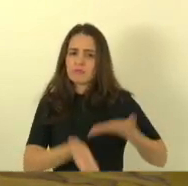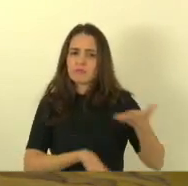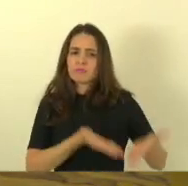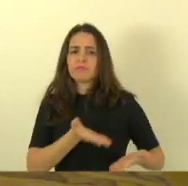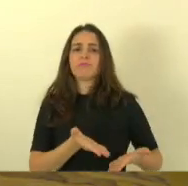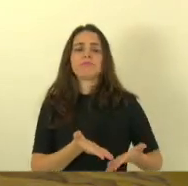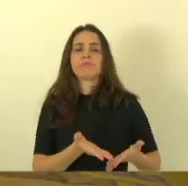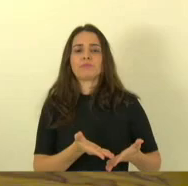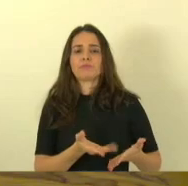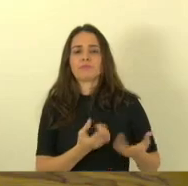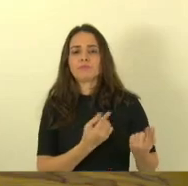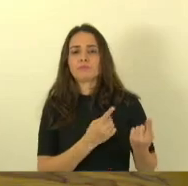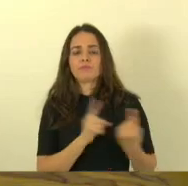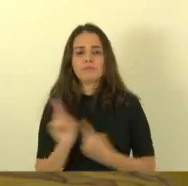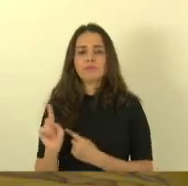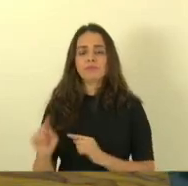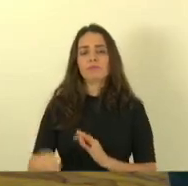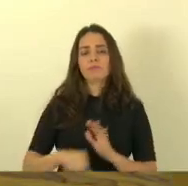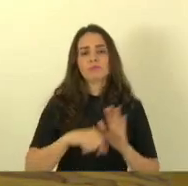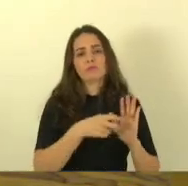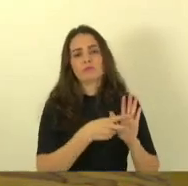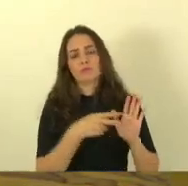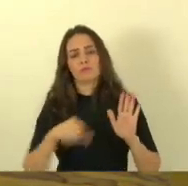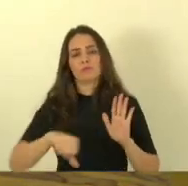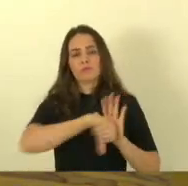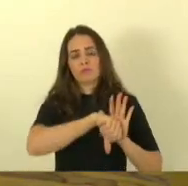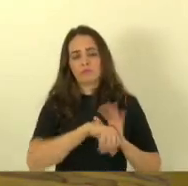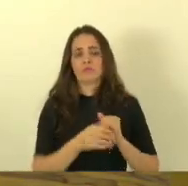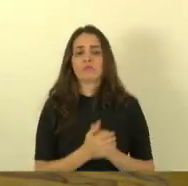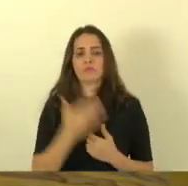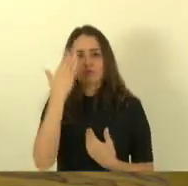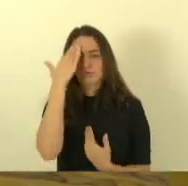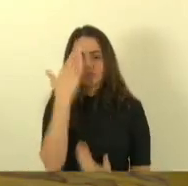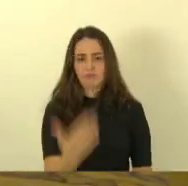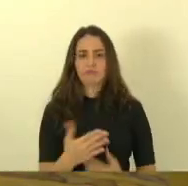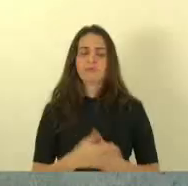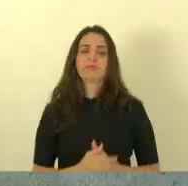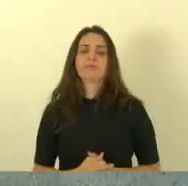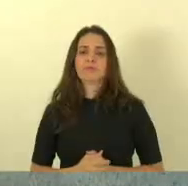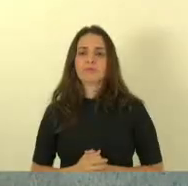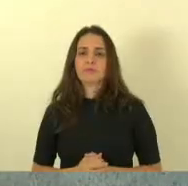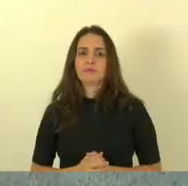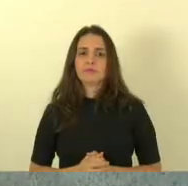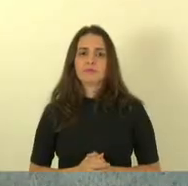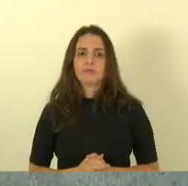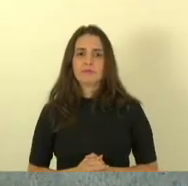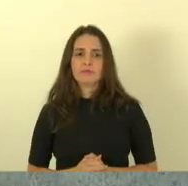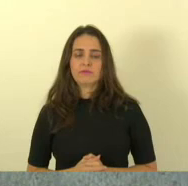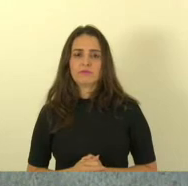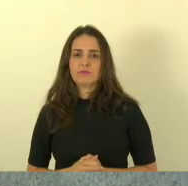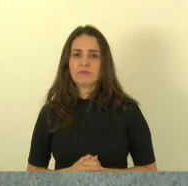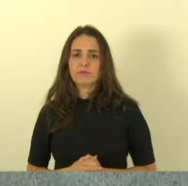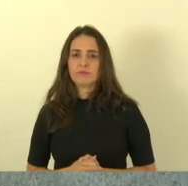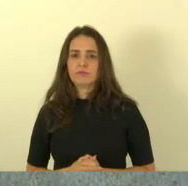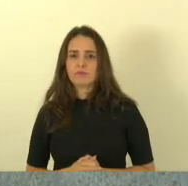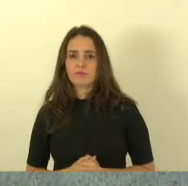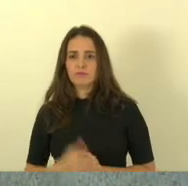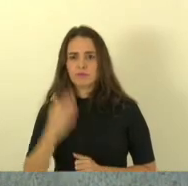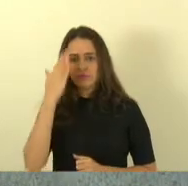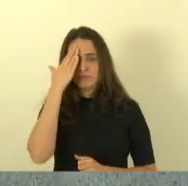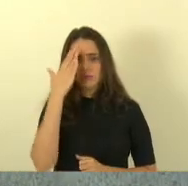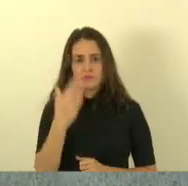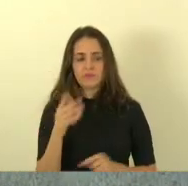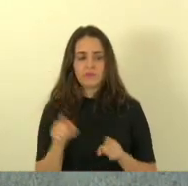o crime no município de Serra obrigado presidente deputado Danilo Baiense deputado capitão construção muito obrigado